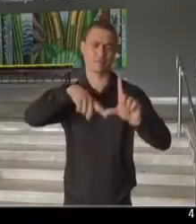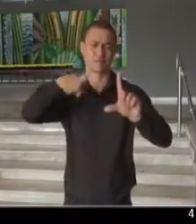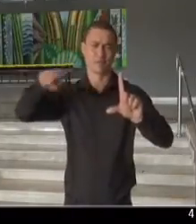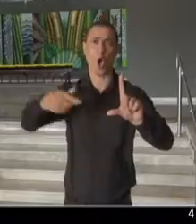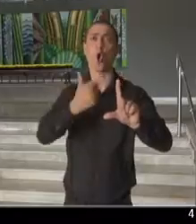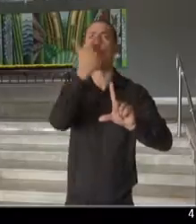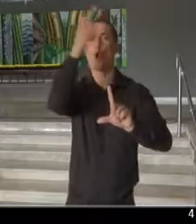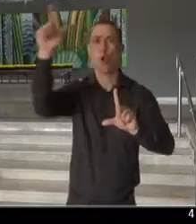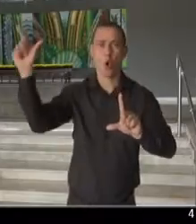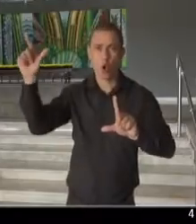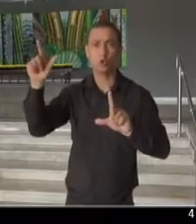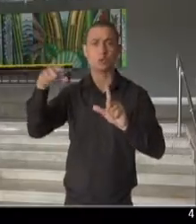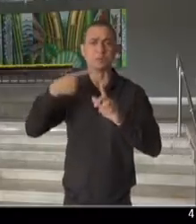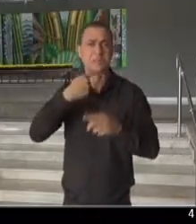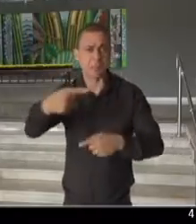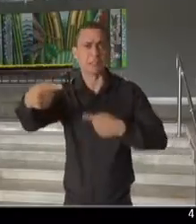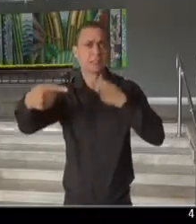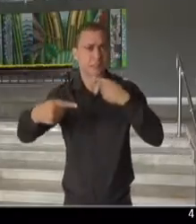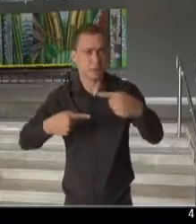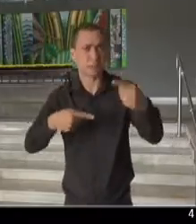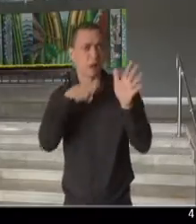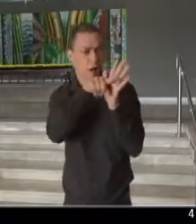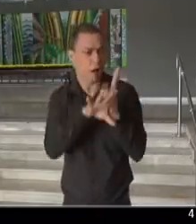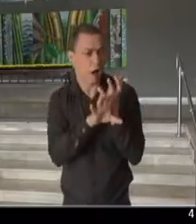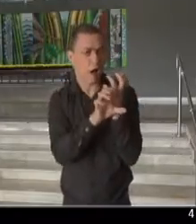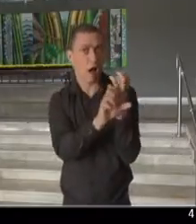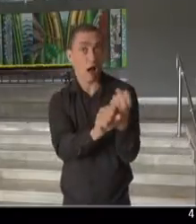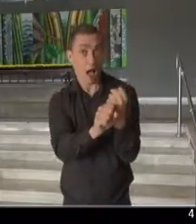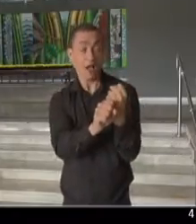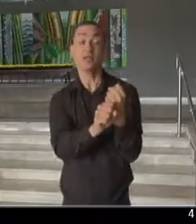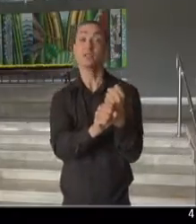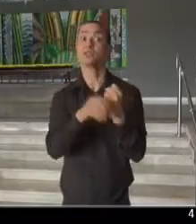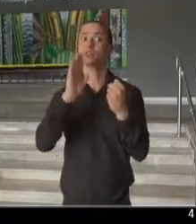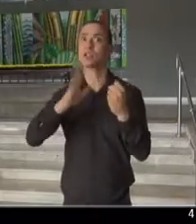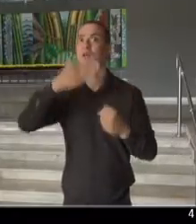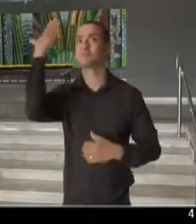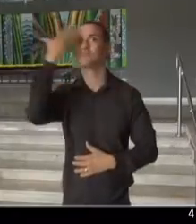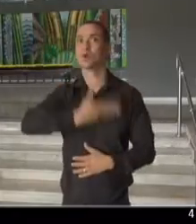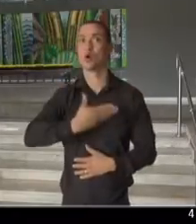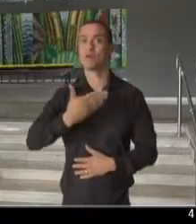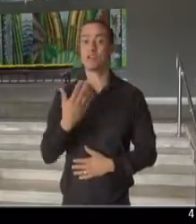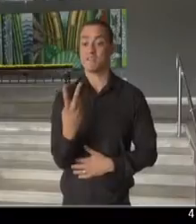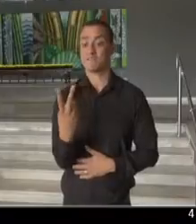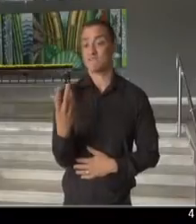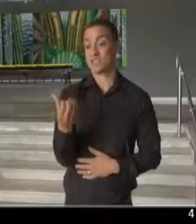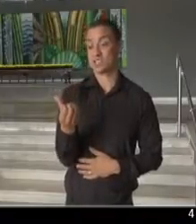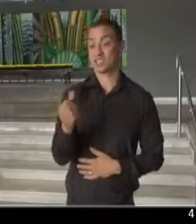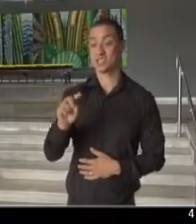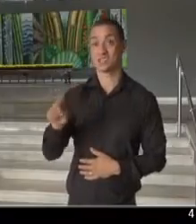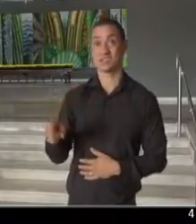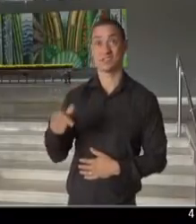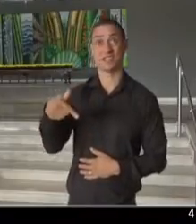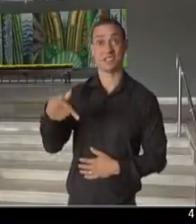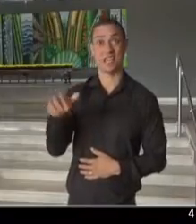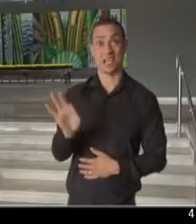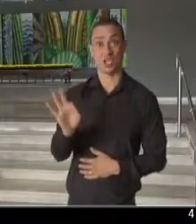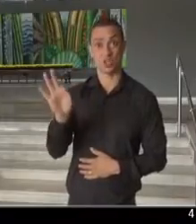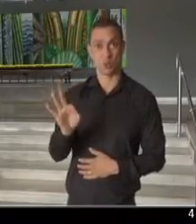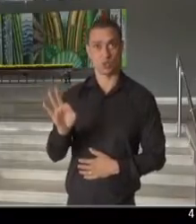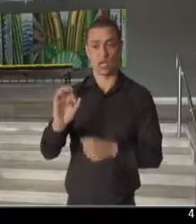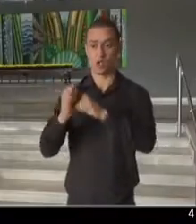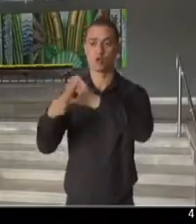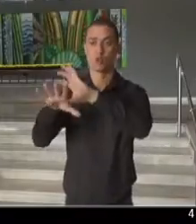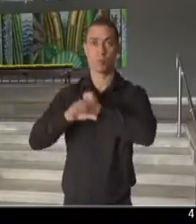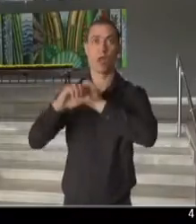usados semanalmente, nas semanas epidemiológicas, mostrando 26,7% de redução do número de